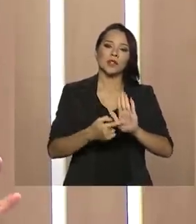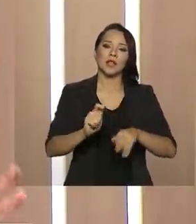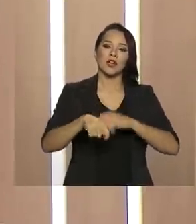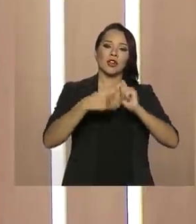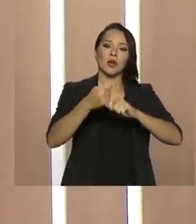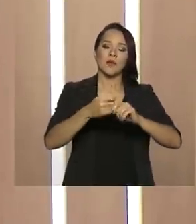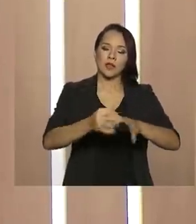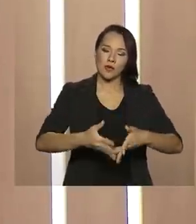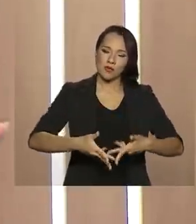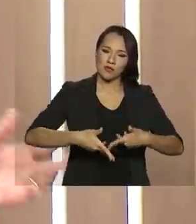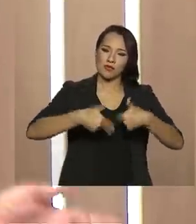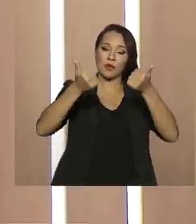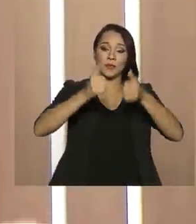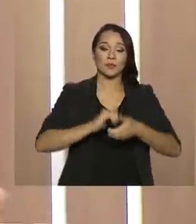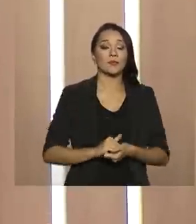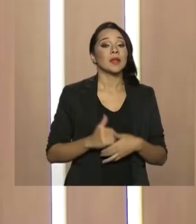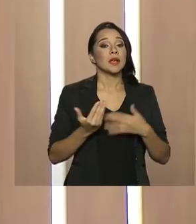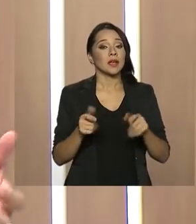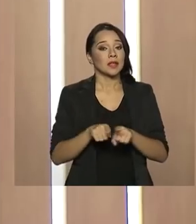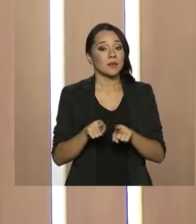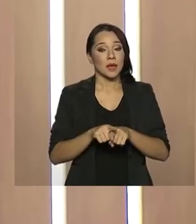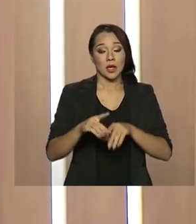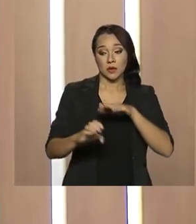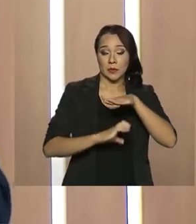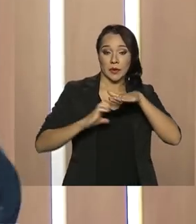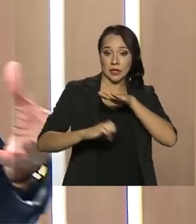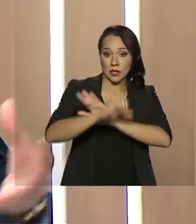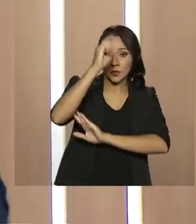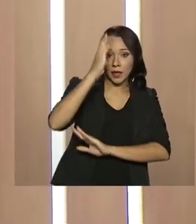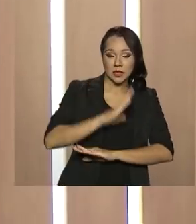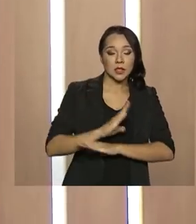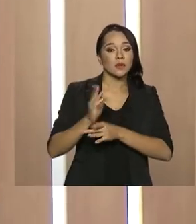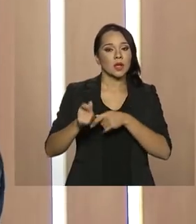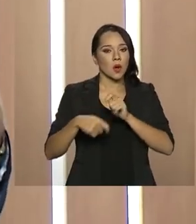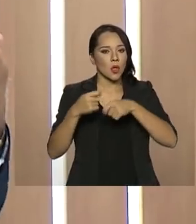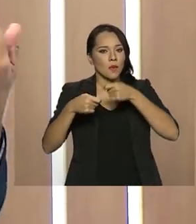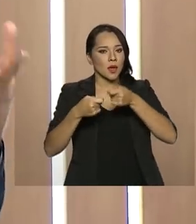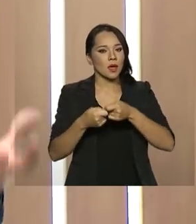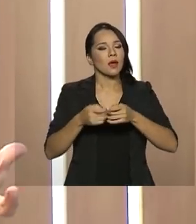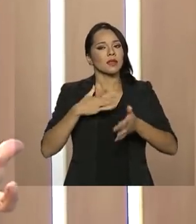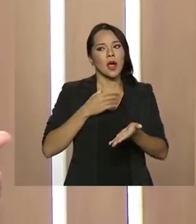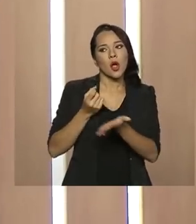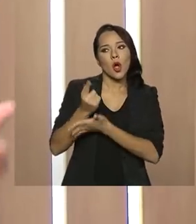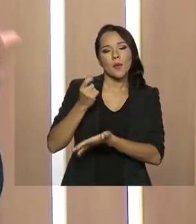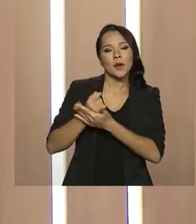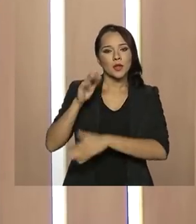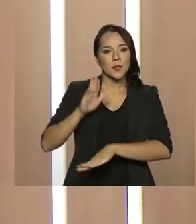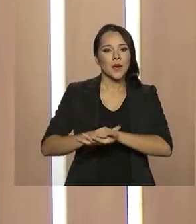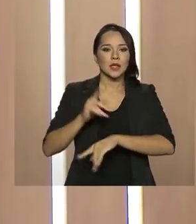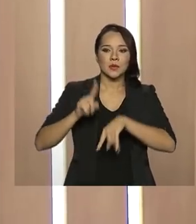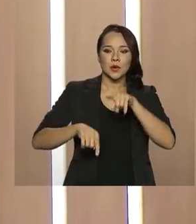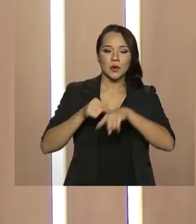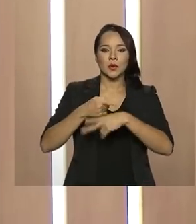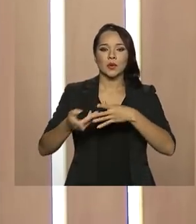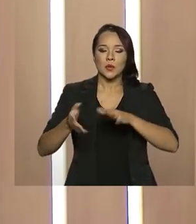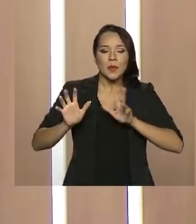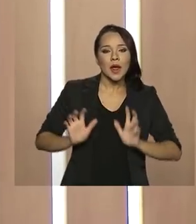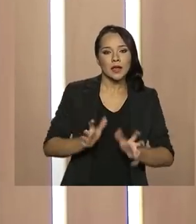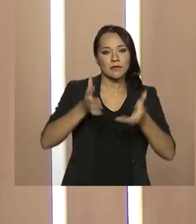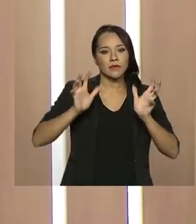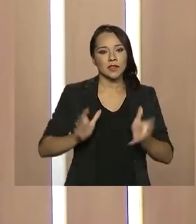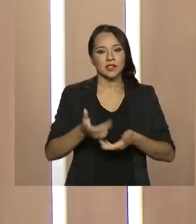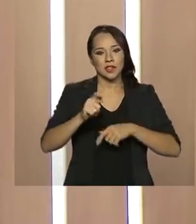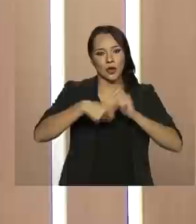economia está em plena retomada e que os empresários brasileiros, os agentes econômicos, estão comprando mais produtos para investir